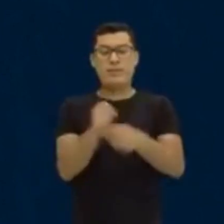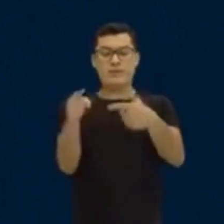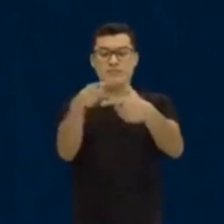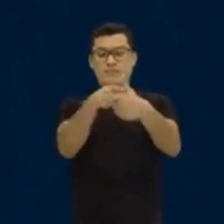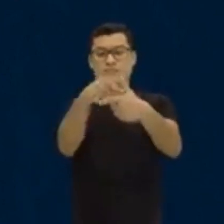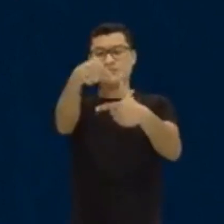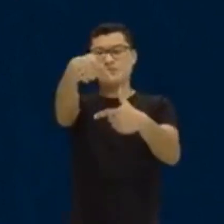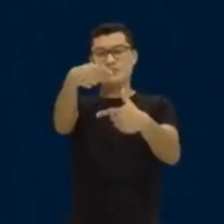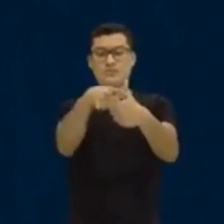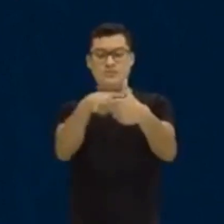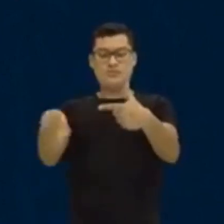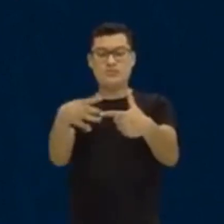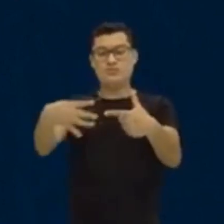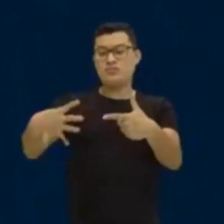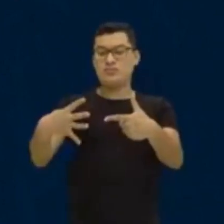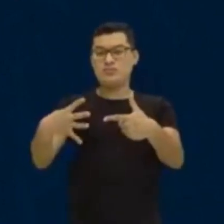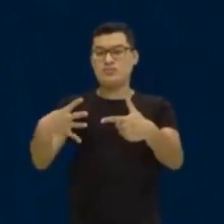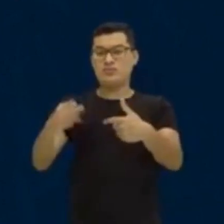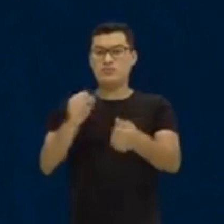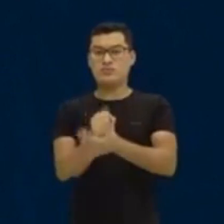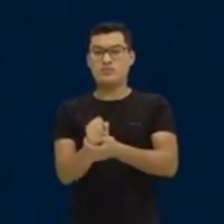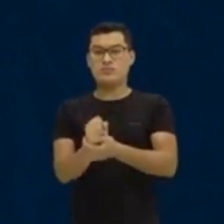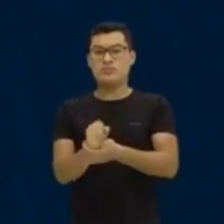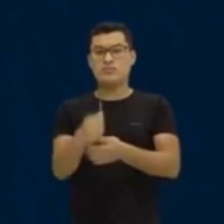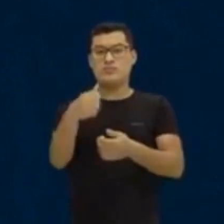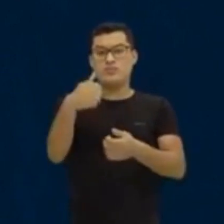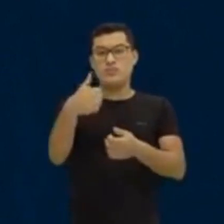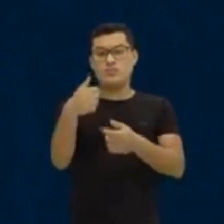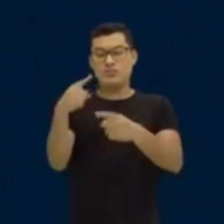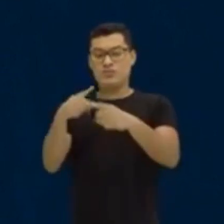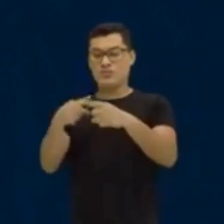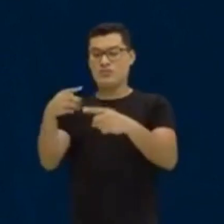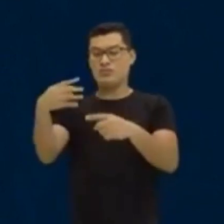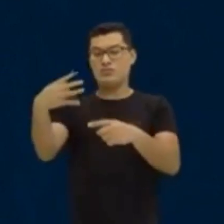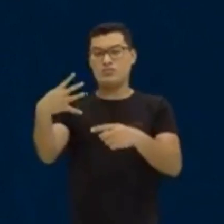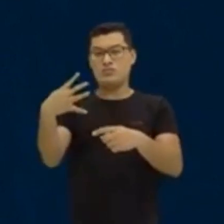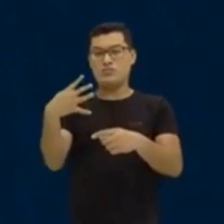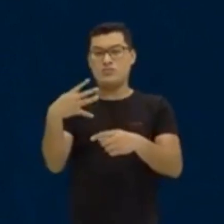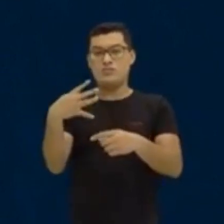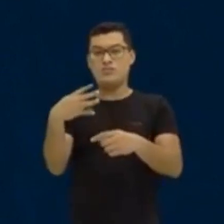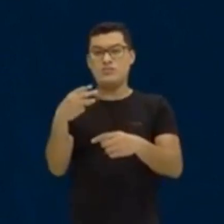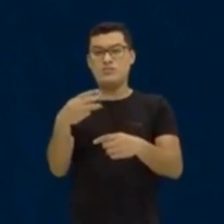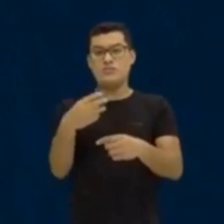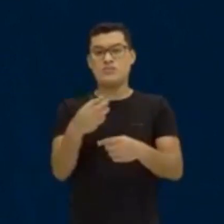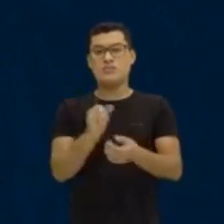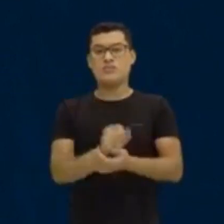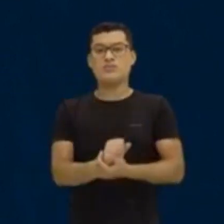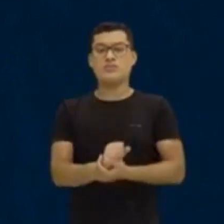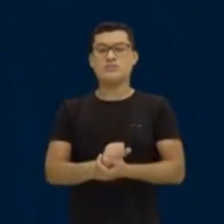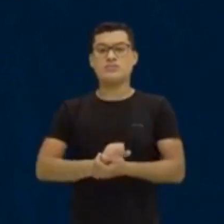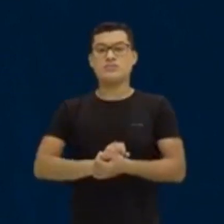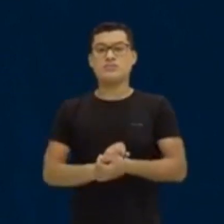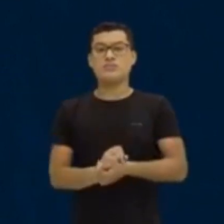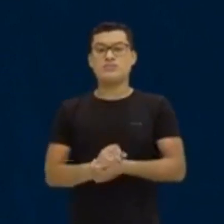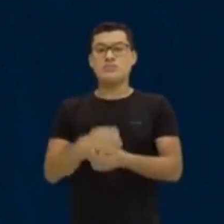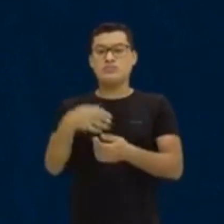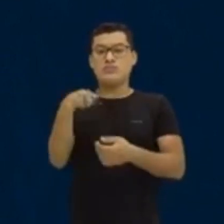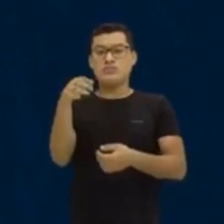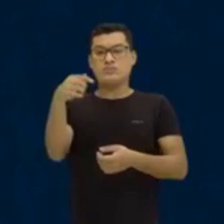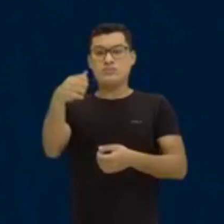por 4. Vai dar 1. 1 vezes 4, 4. Sobra 3. Acrescenta o 0 e a vírgula.